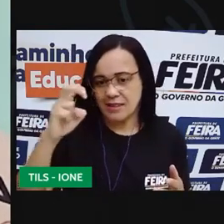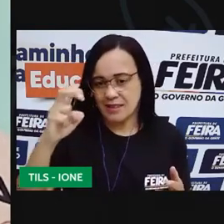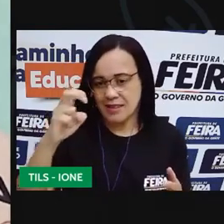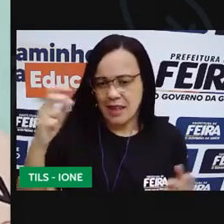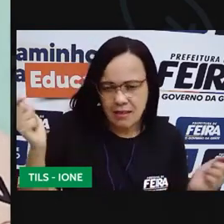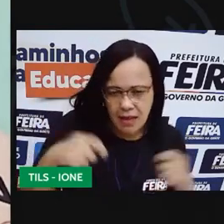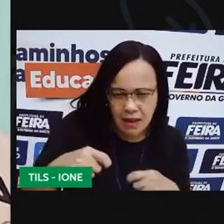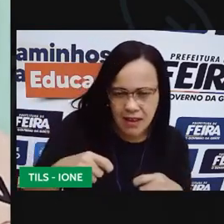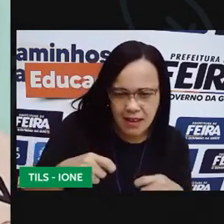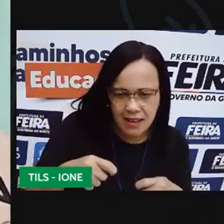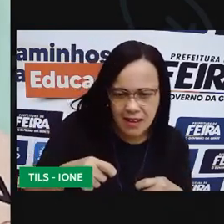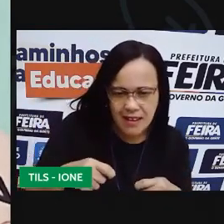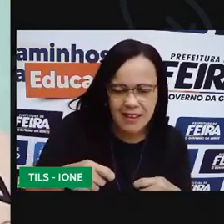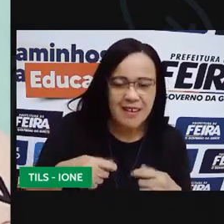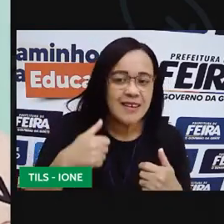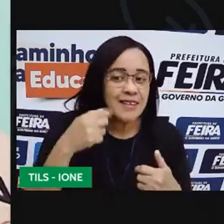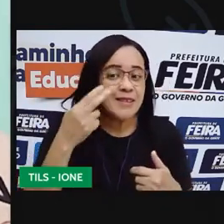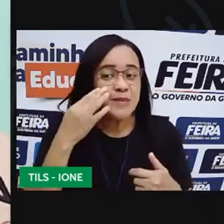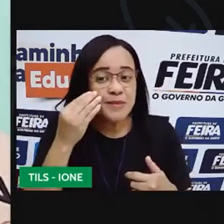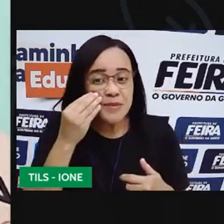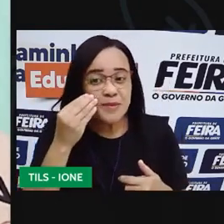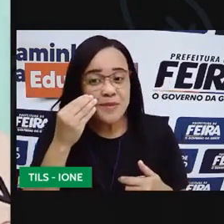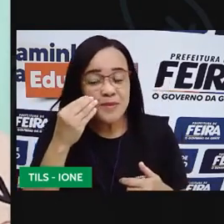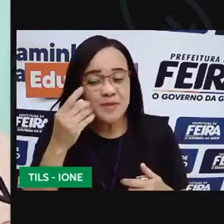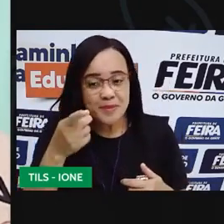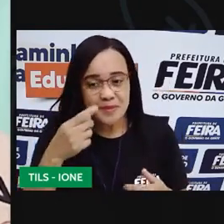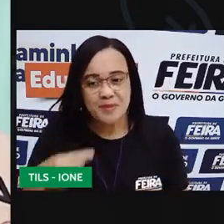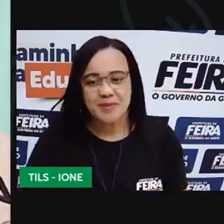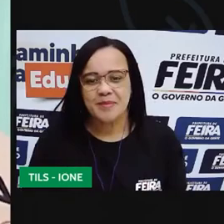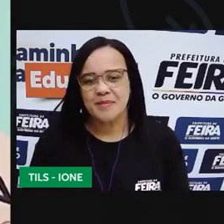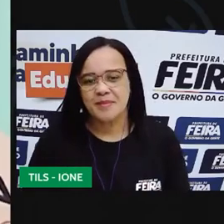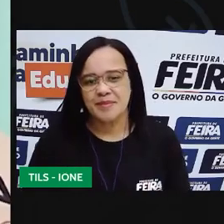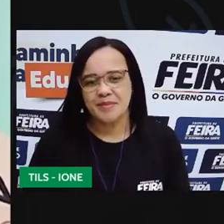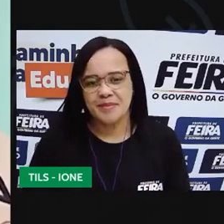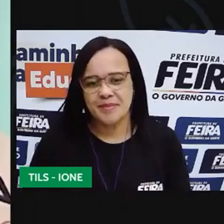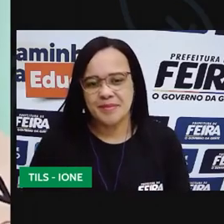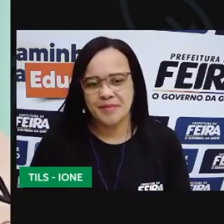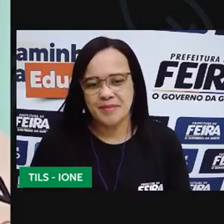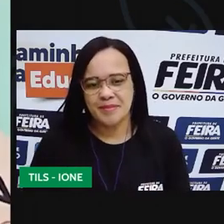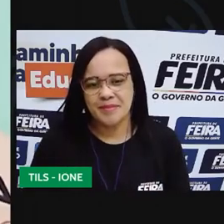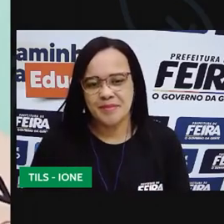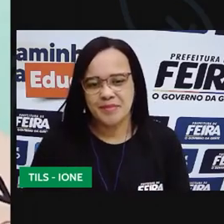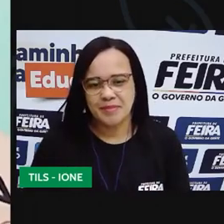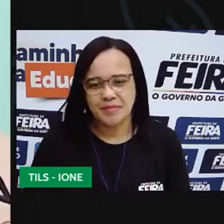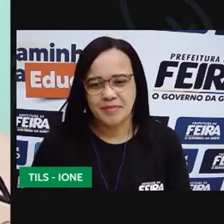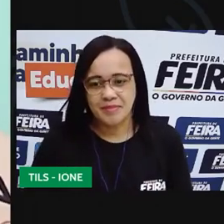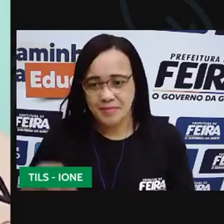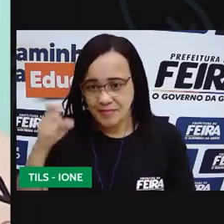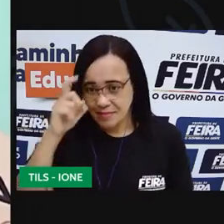pegar o número 5? O número 5 está bem aqui embaixo